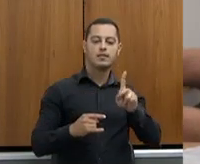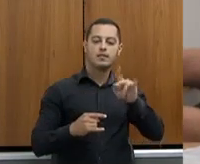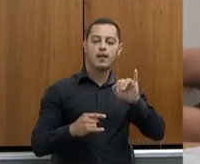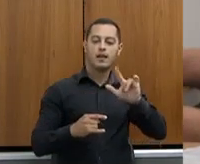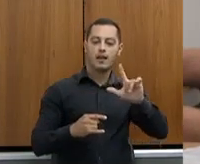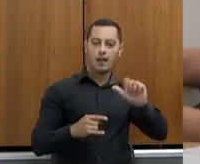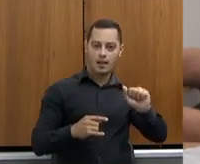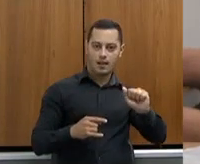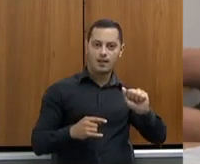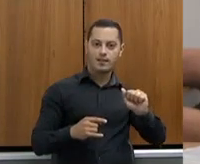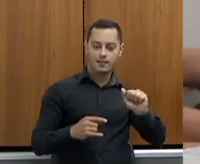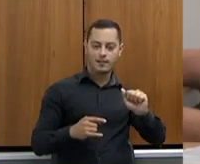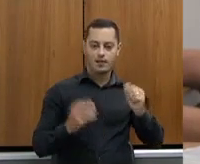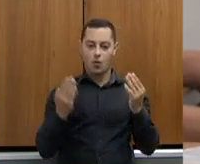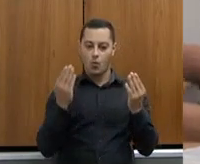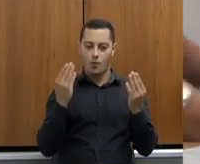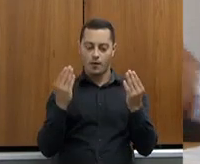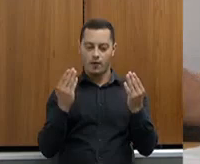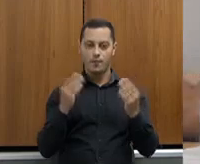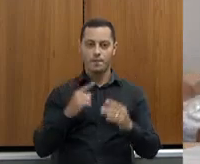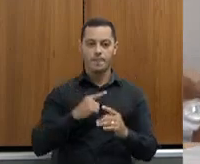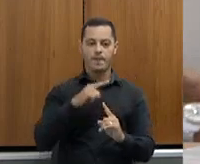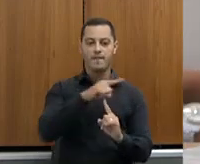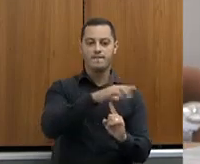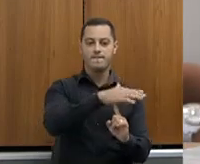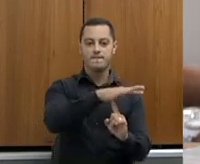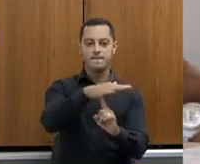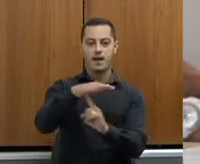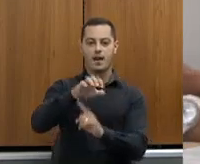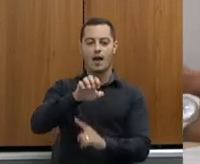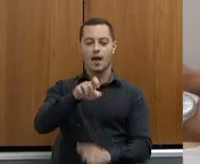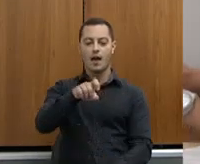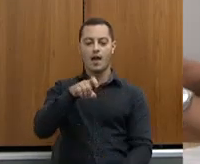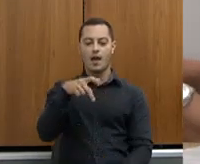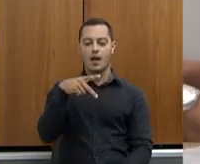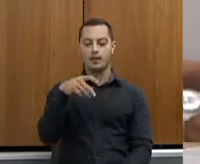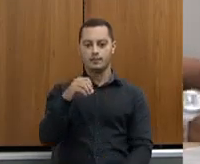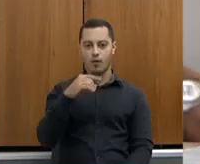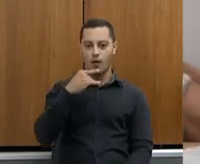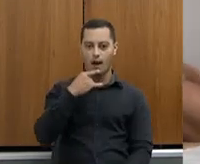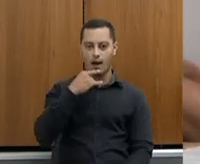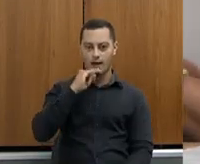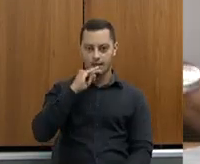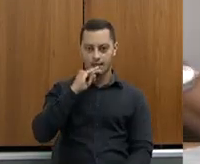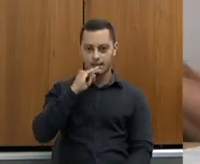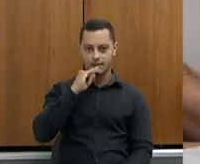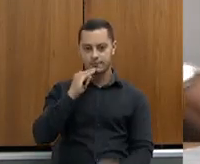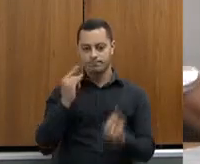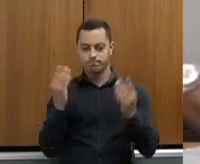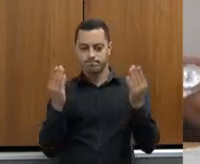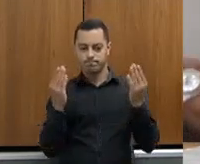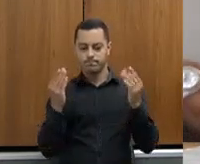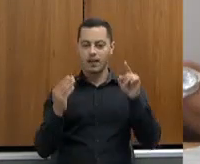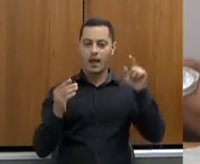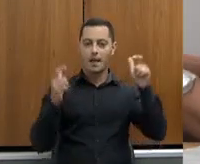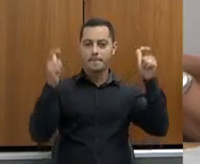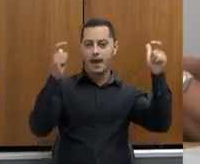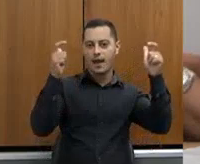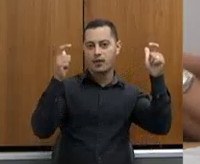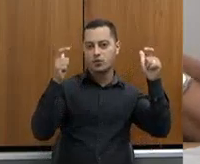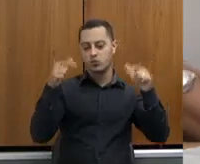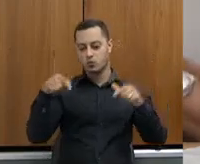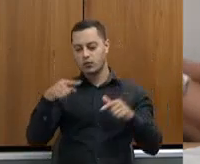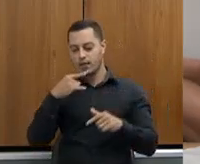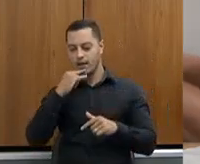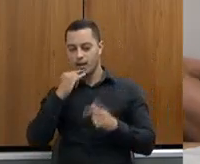expor cachaça, ele fez uma... inclusive essa comparação da cachaça com a tequila do México, e